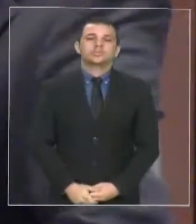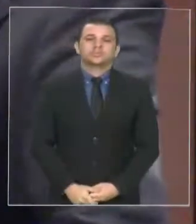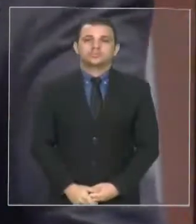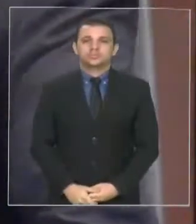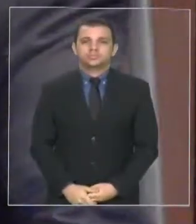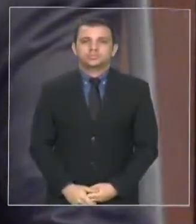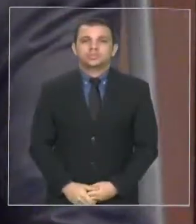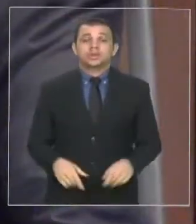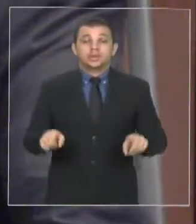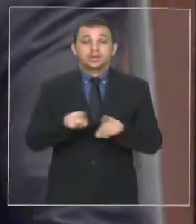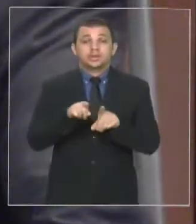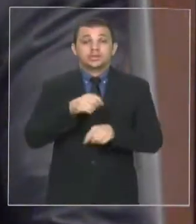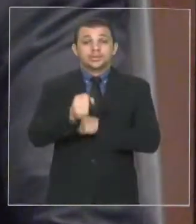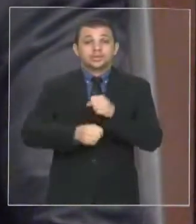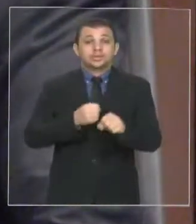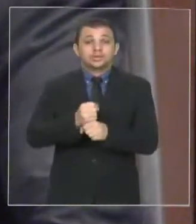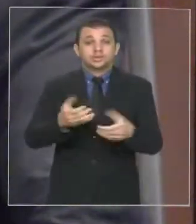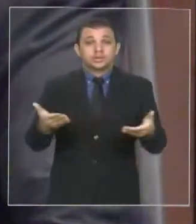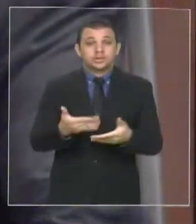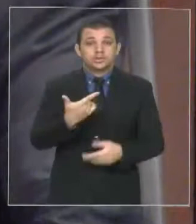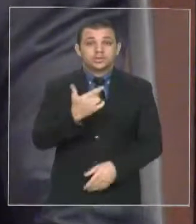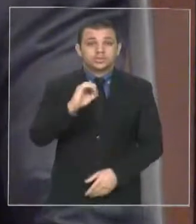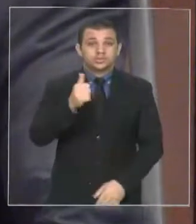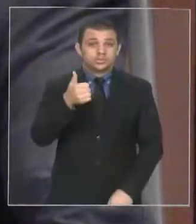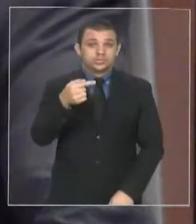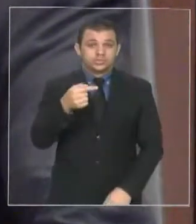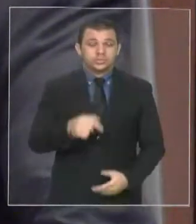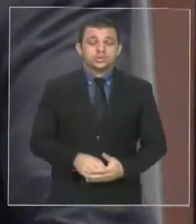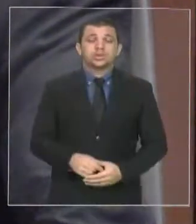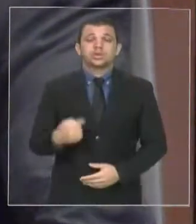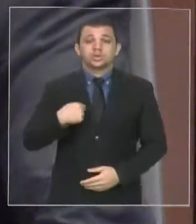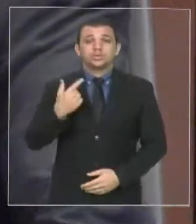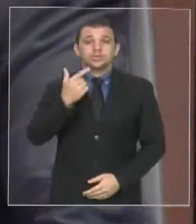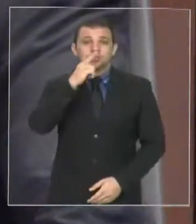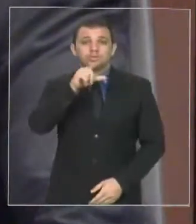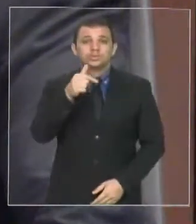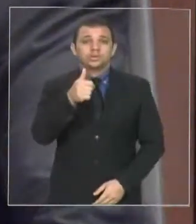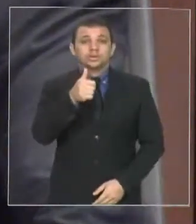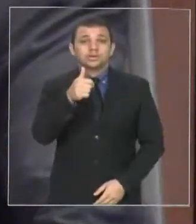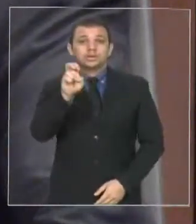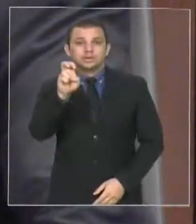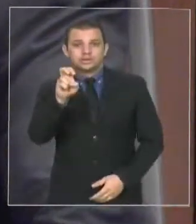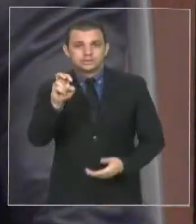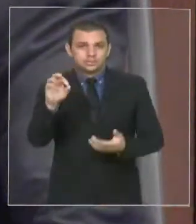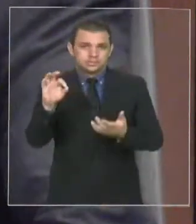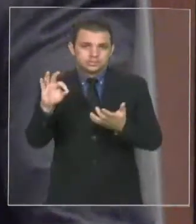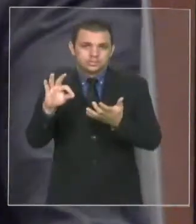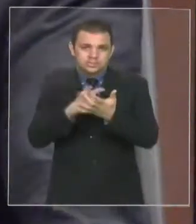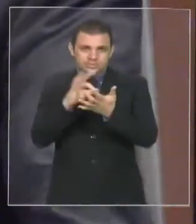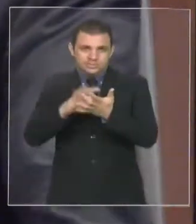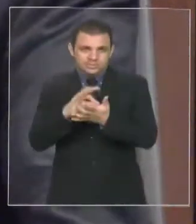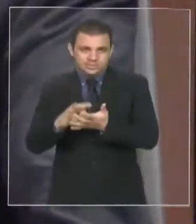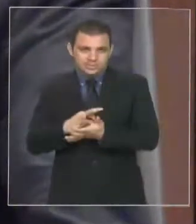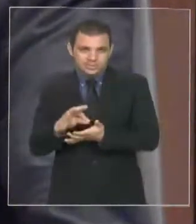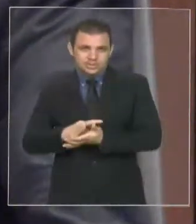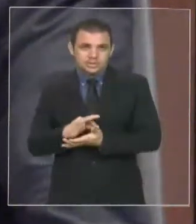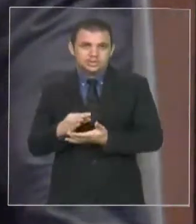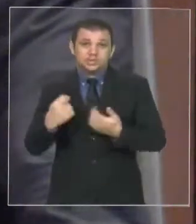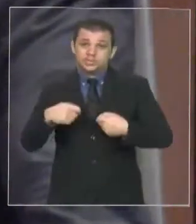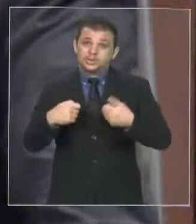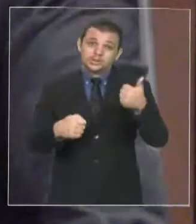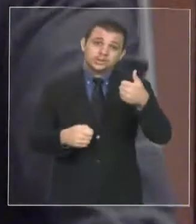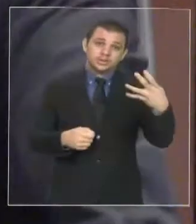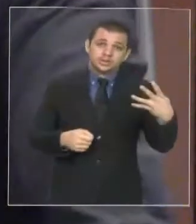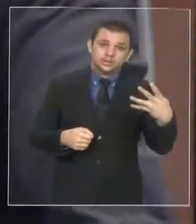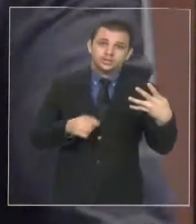Ainda esse ano, tive a felicidade de contar com 15 das 14 assinaturas necessárias. Bastaram